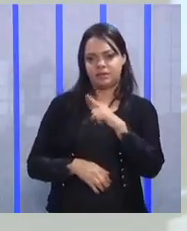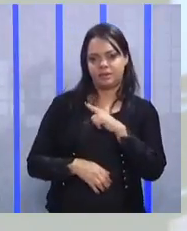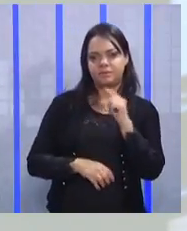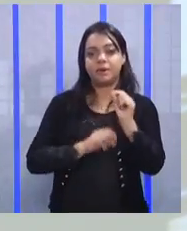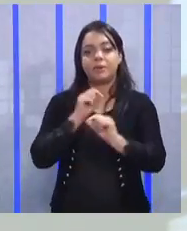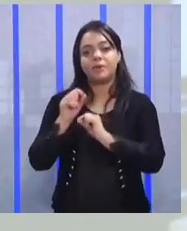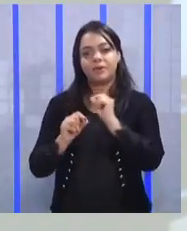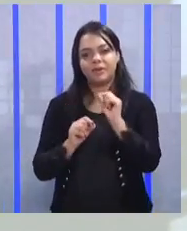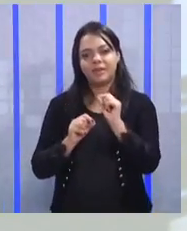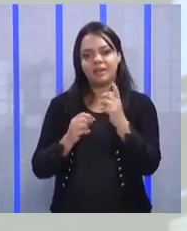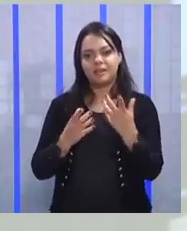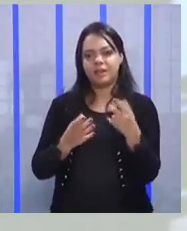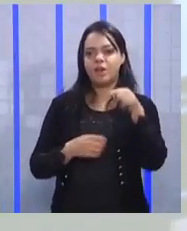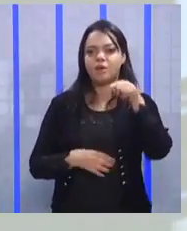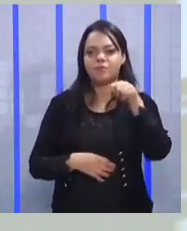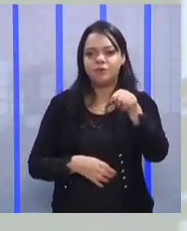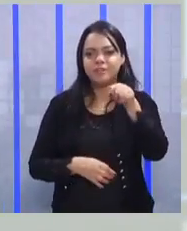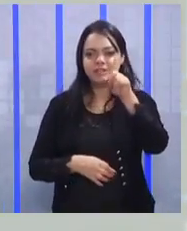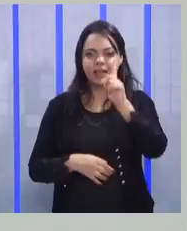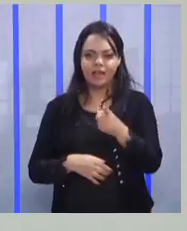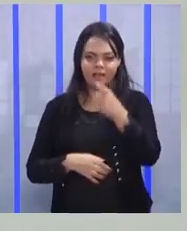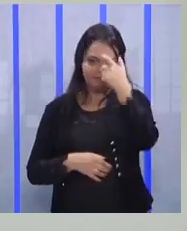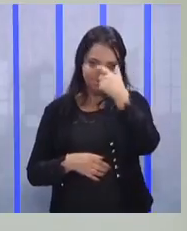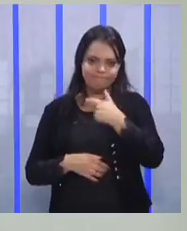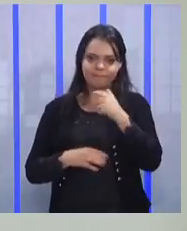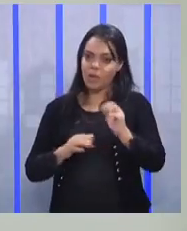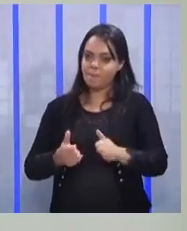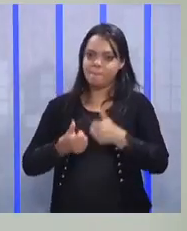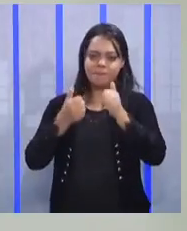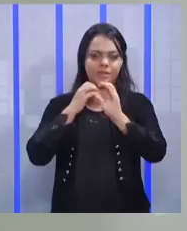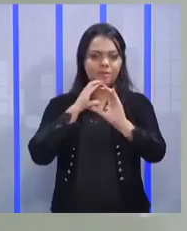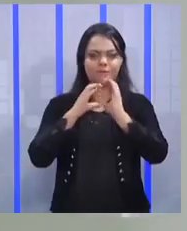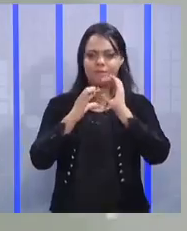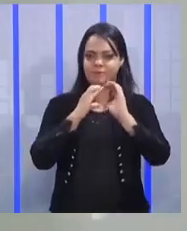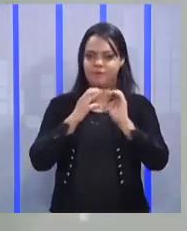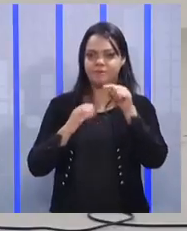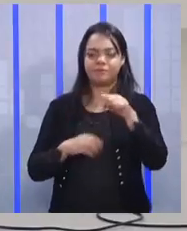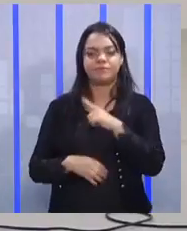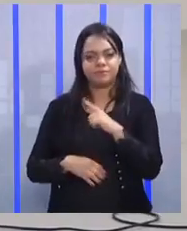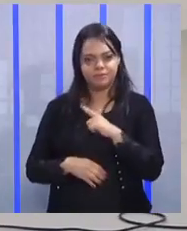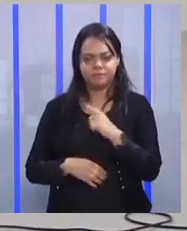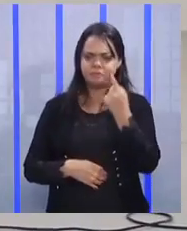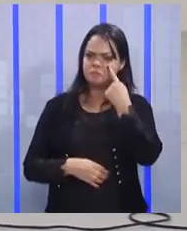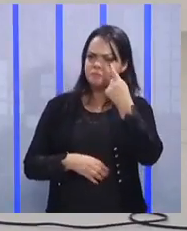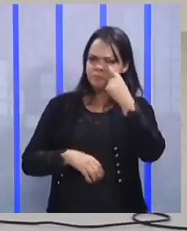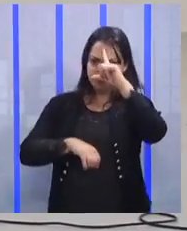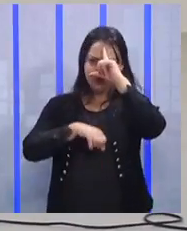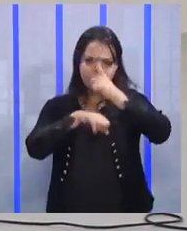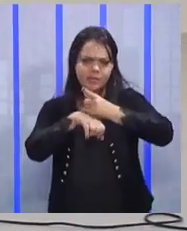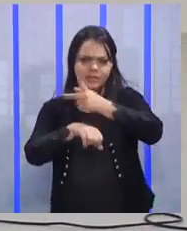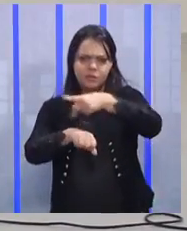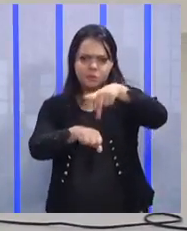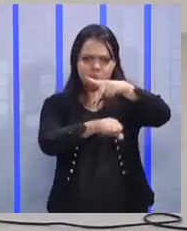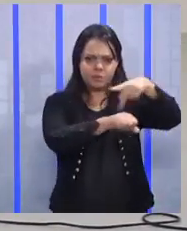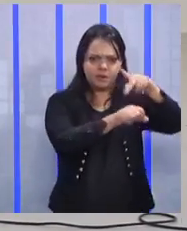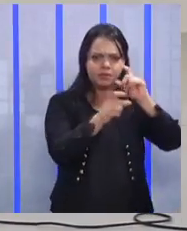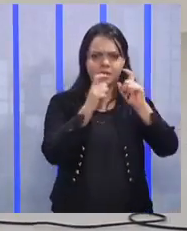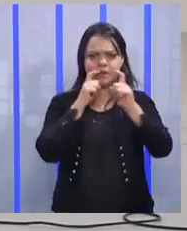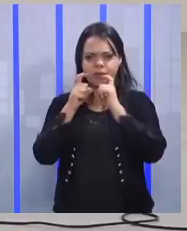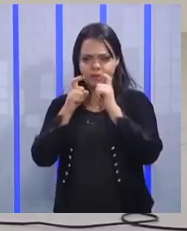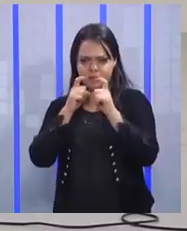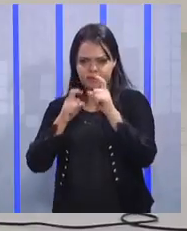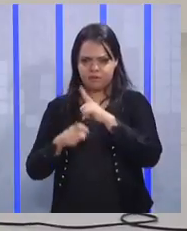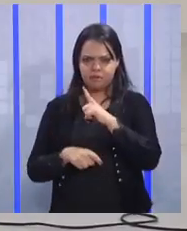Qual é? Você é o melhor meio de comunicação que você tem. Olha aí os líderes aí dos países, numa reunião. Tem alguém